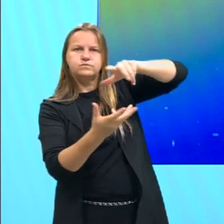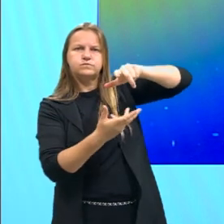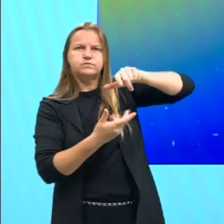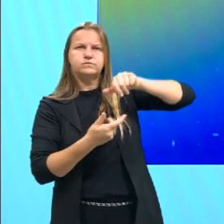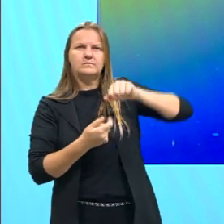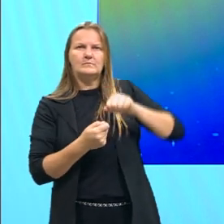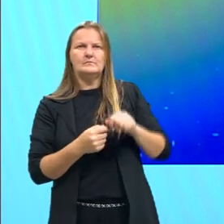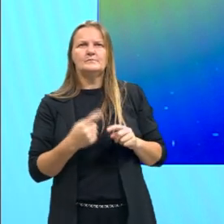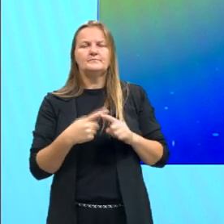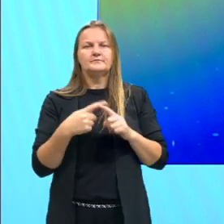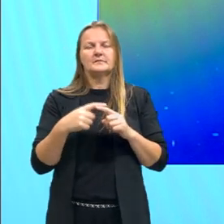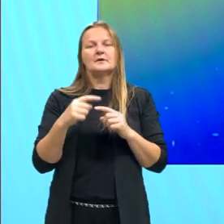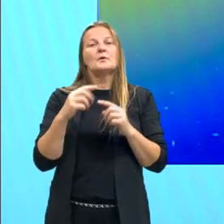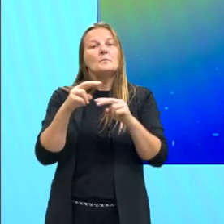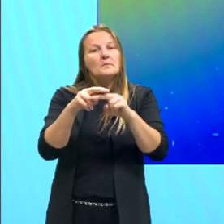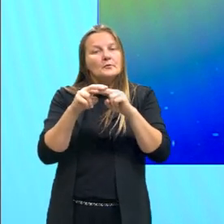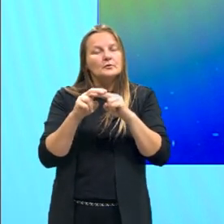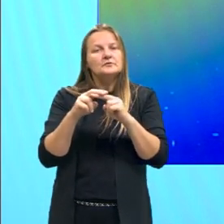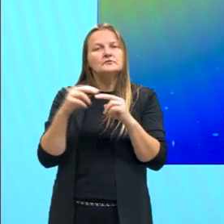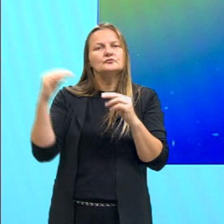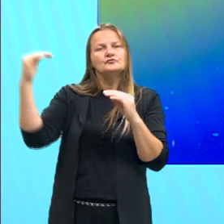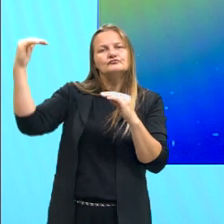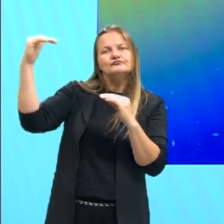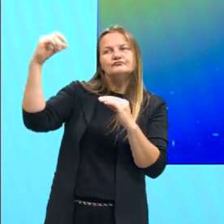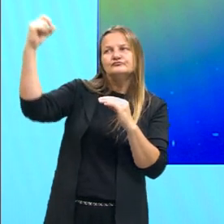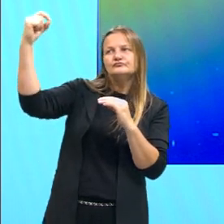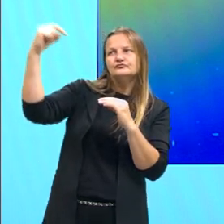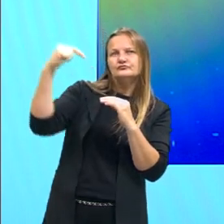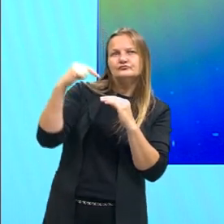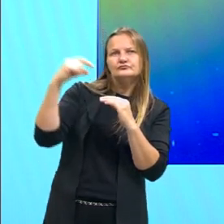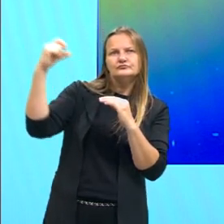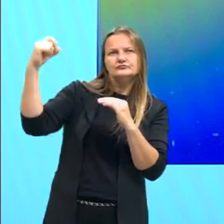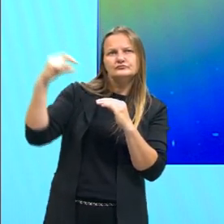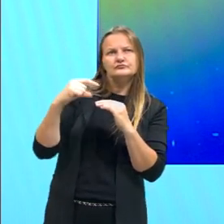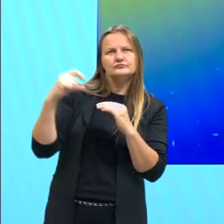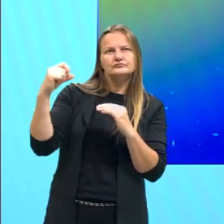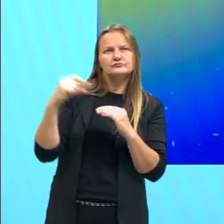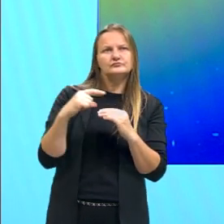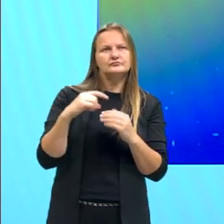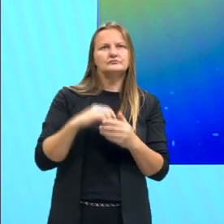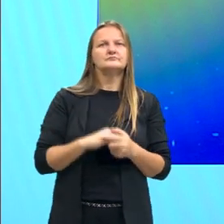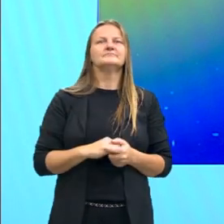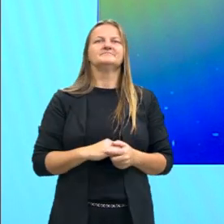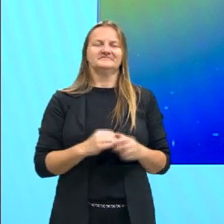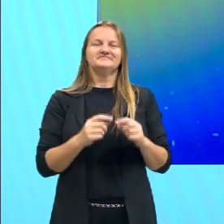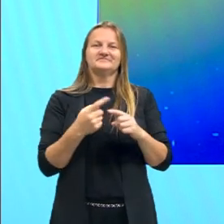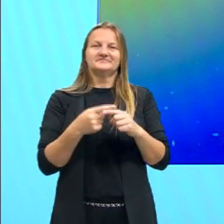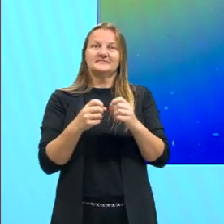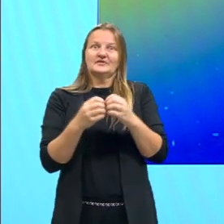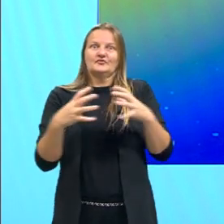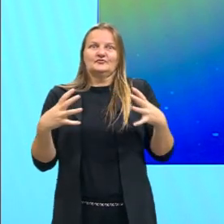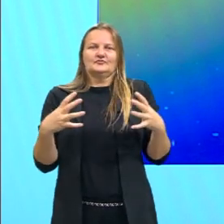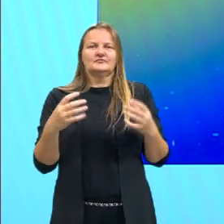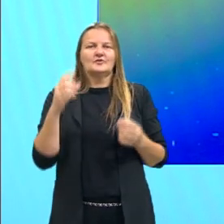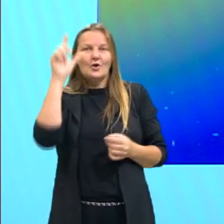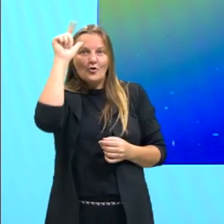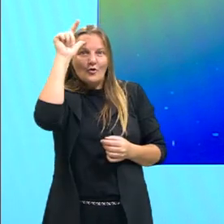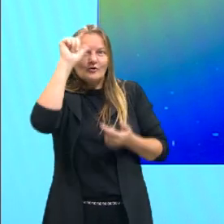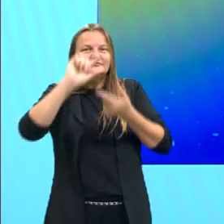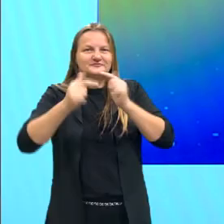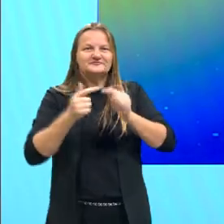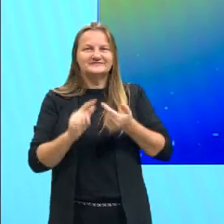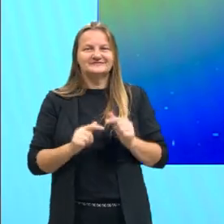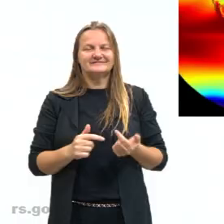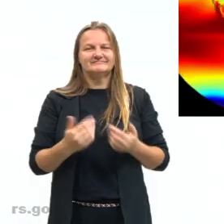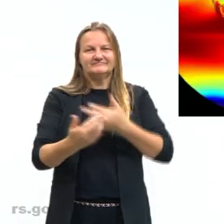essas condições, olha só, já entra com ângulo, tem uma área maior, é, né, meio lógico que ele não vai conseguir